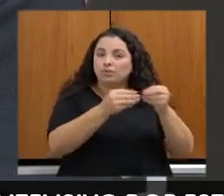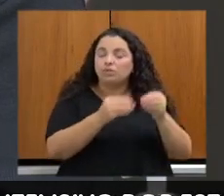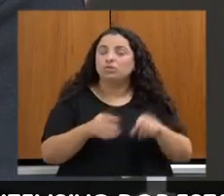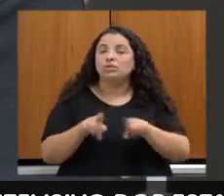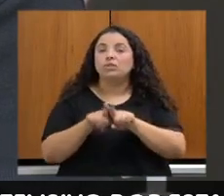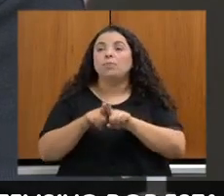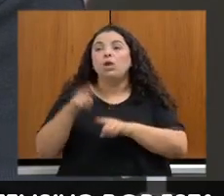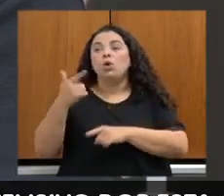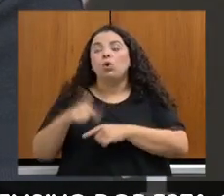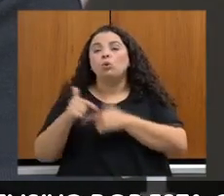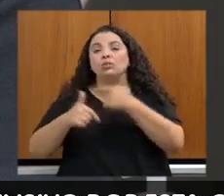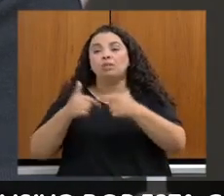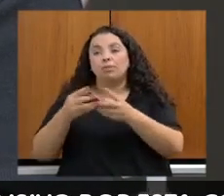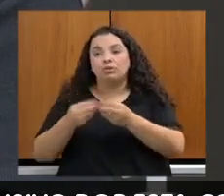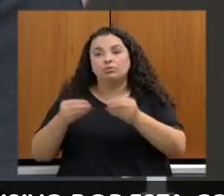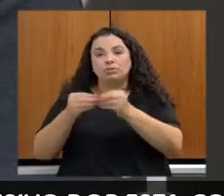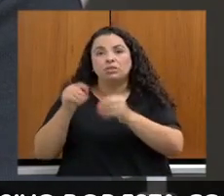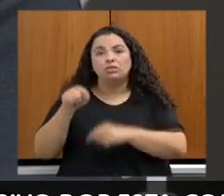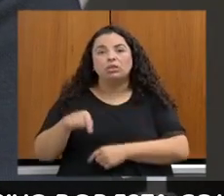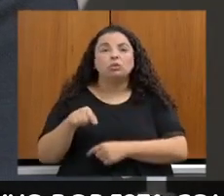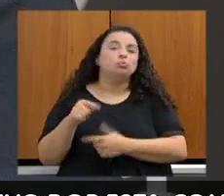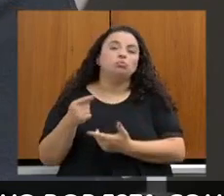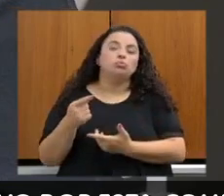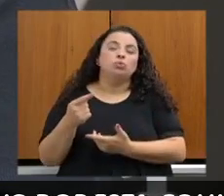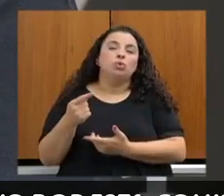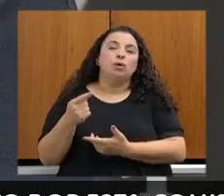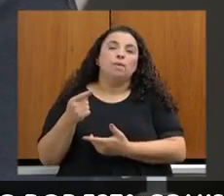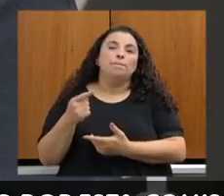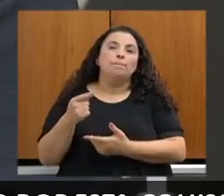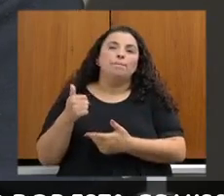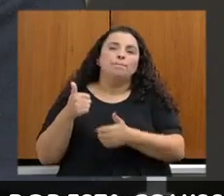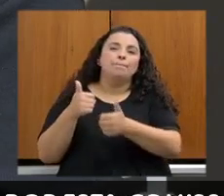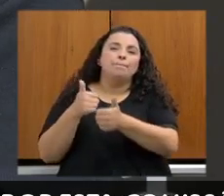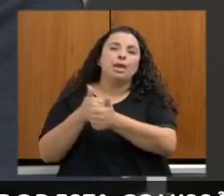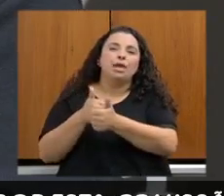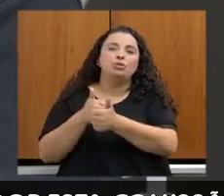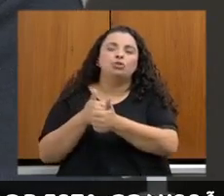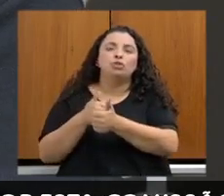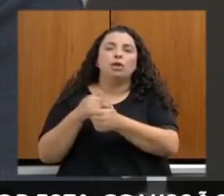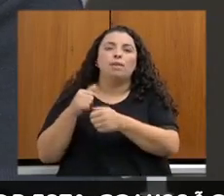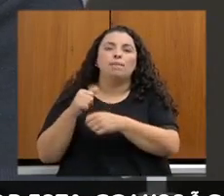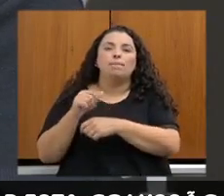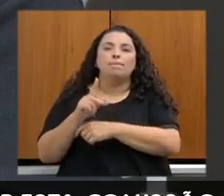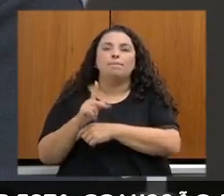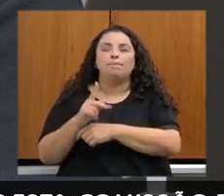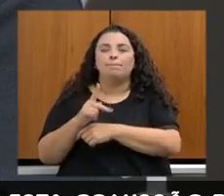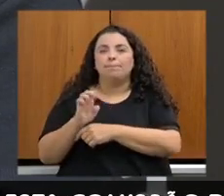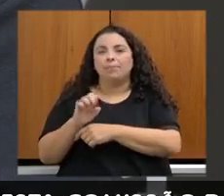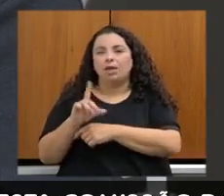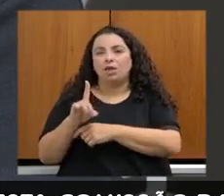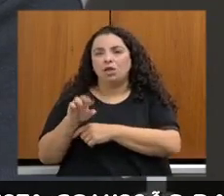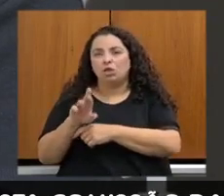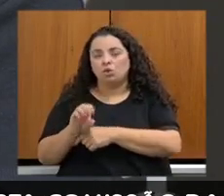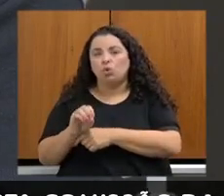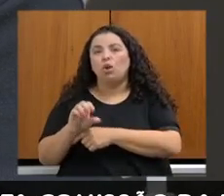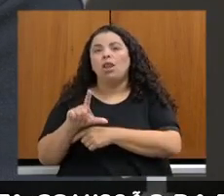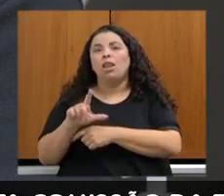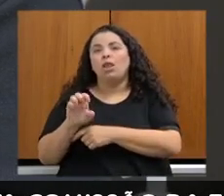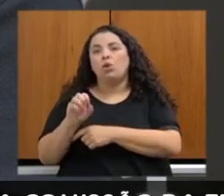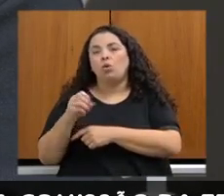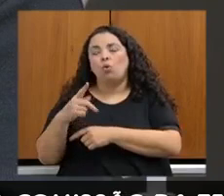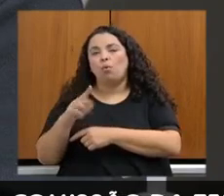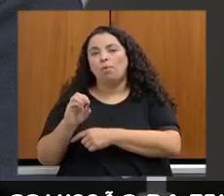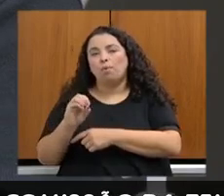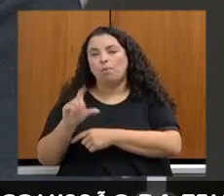aqui próximo a nós, ali em Pedro Leopoldo, no Parque Estadual Serra do Sobrado, é uma área de 70 hectares também que está sendo